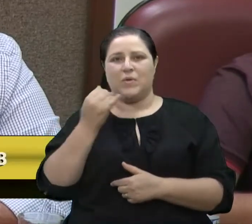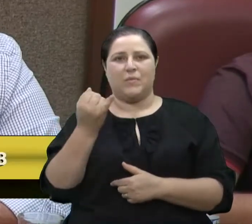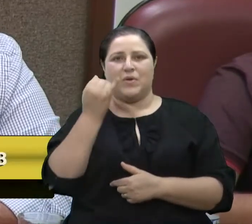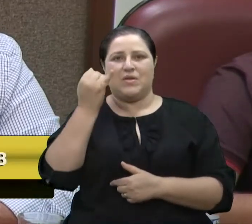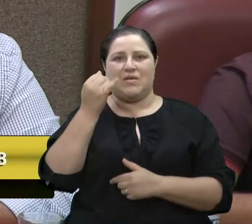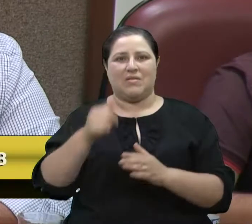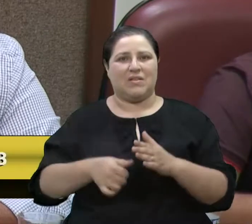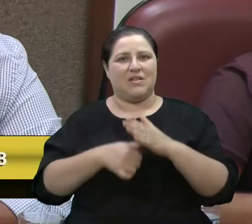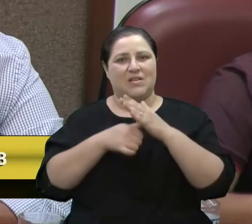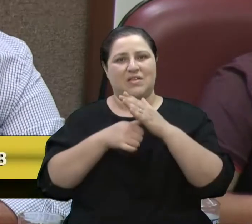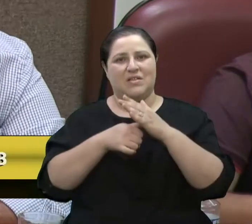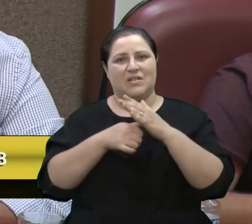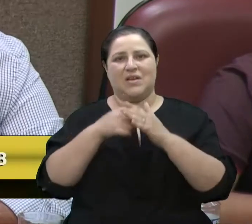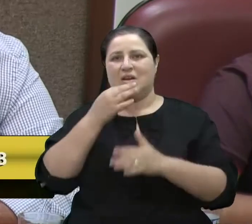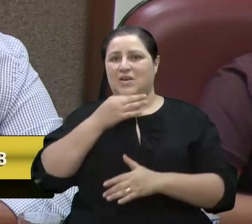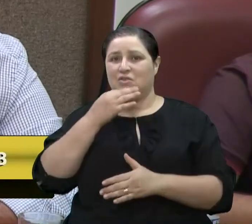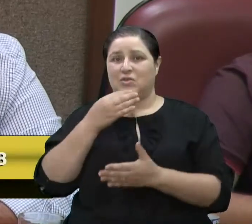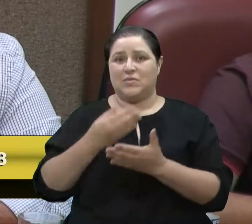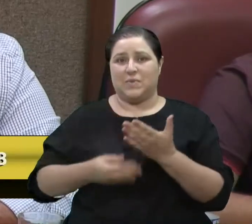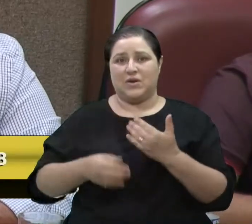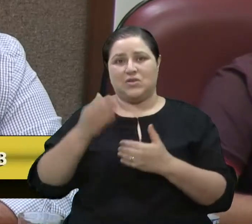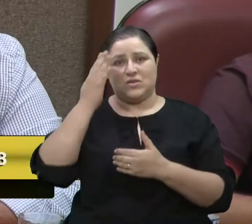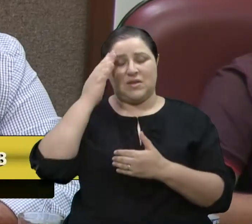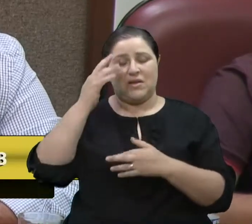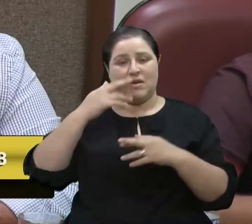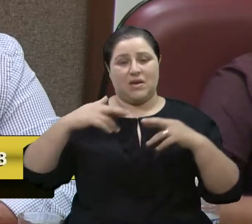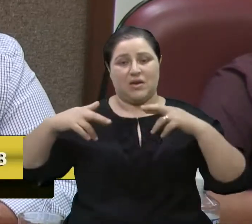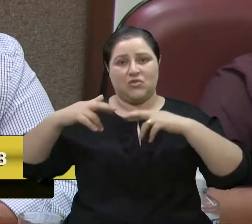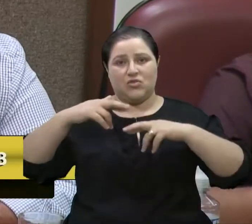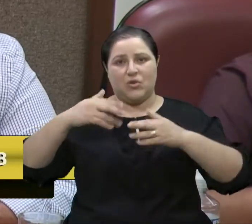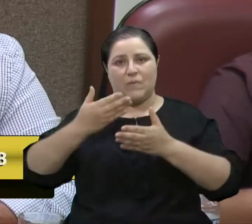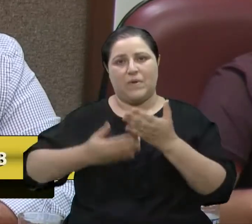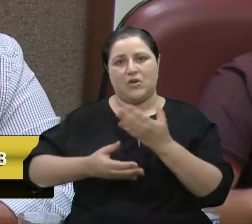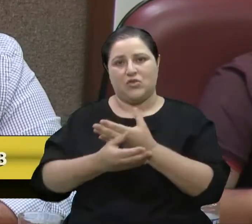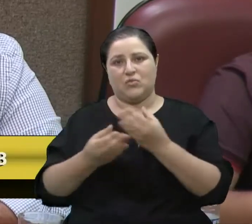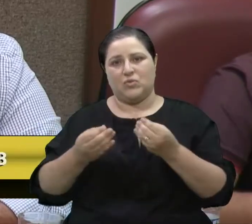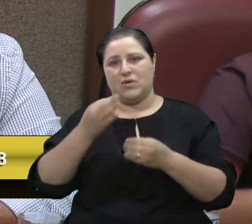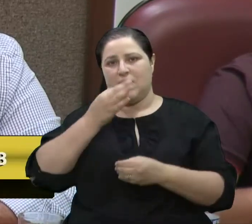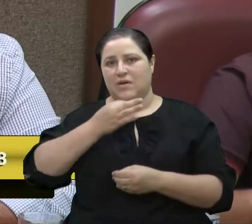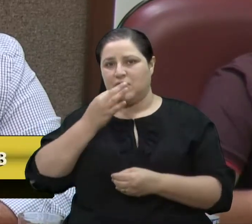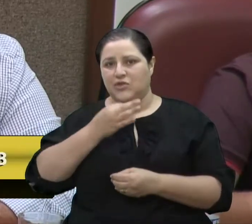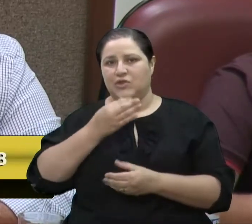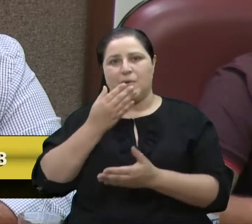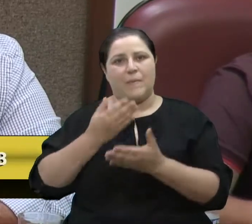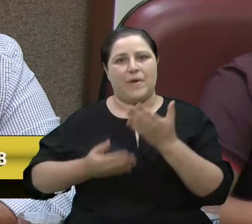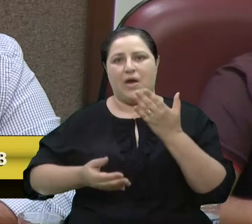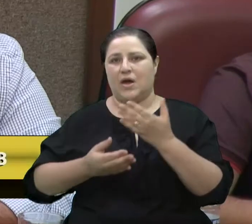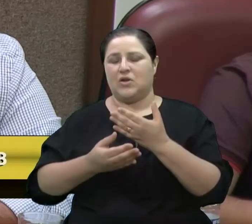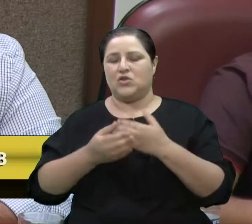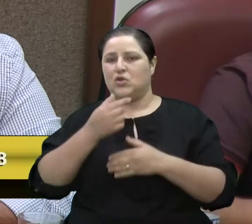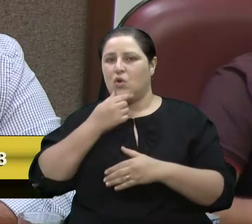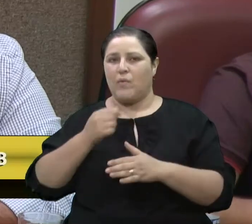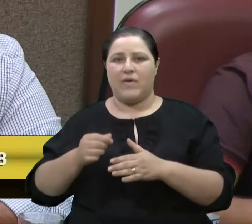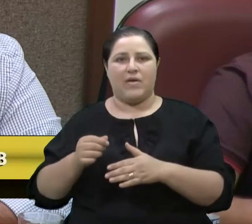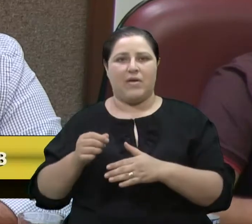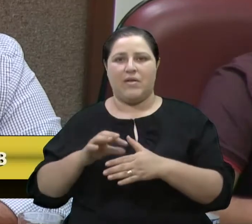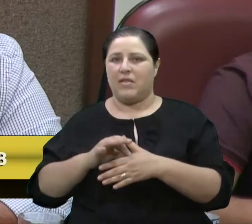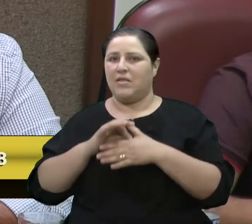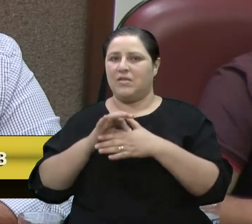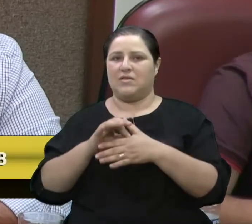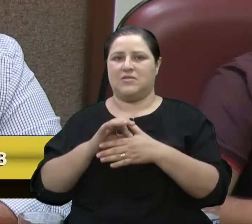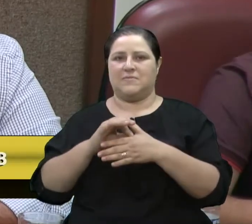E eu sei que a região lá perdeu bastante, mas Caxias perdeu um grande líder da nossa cidade, que